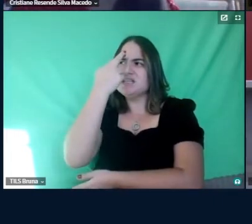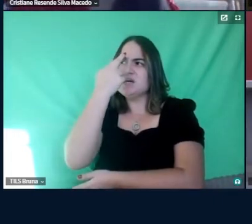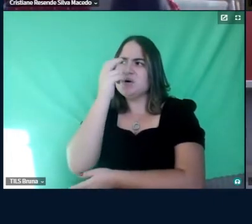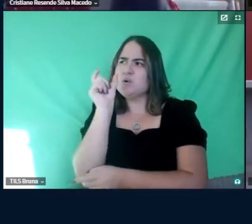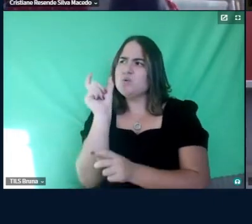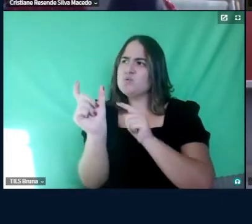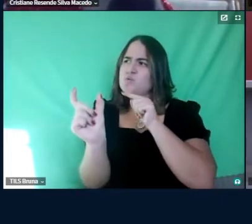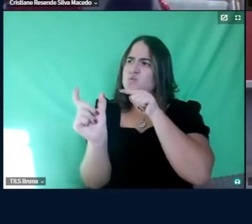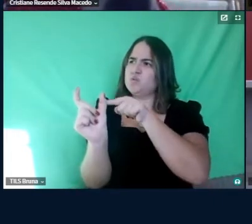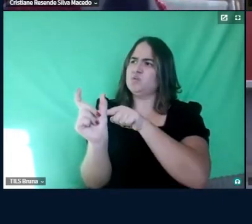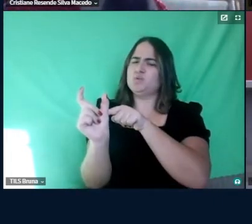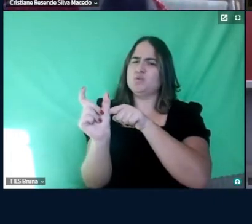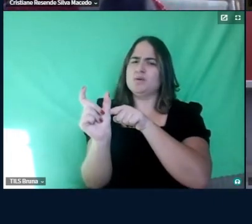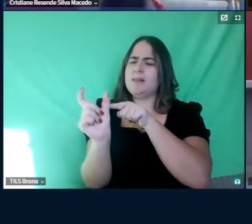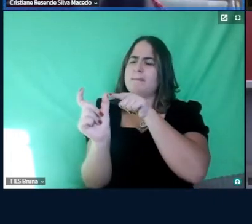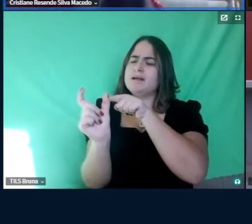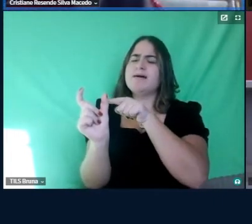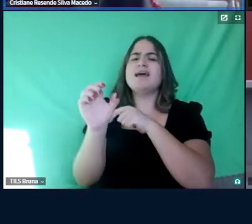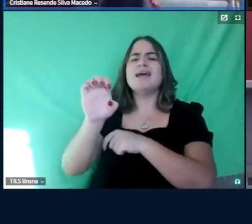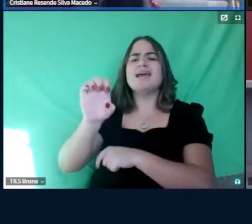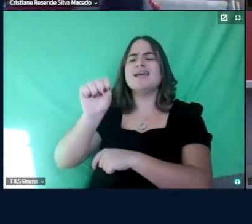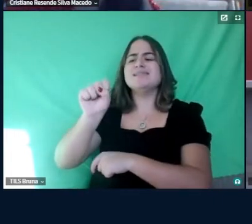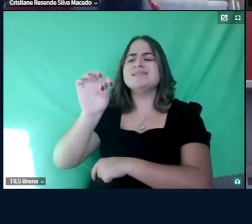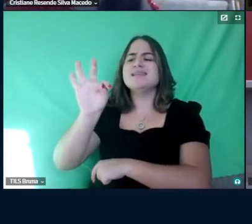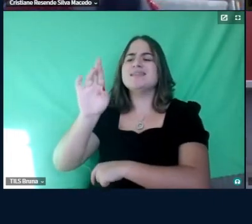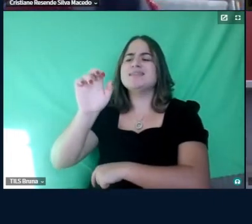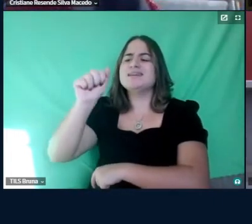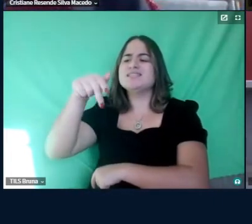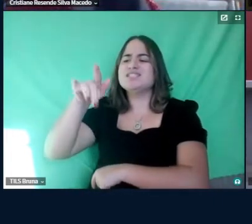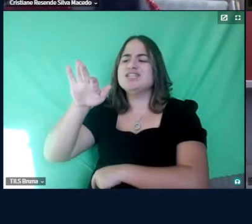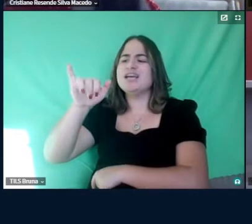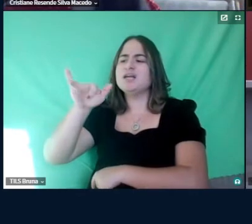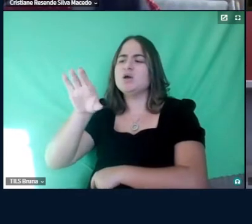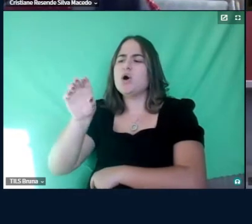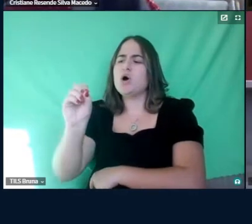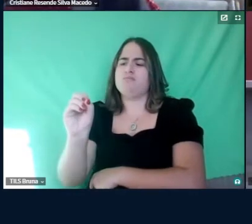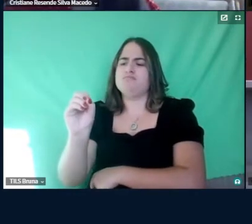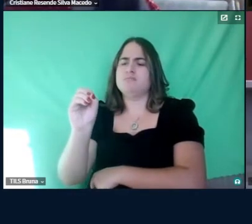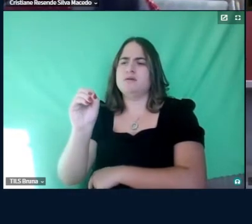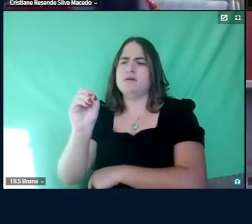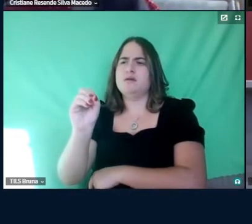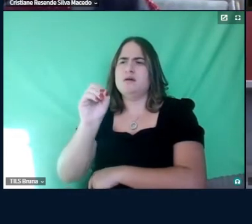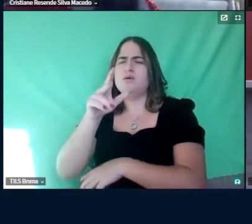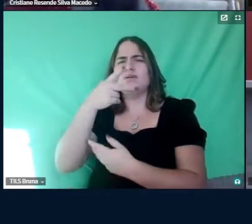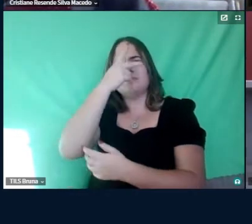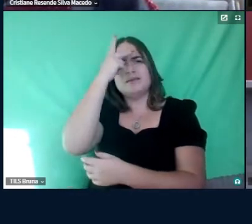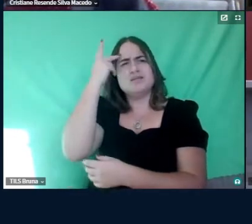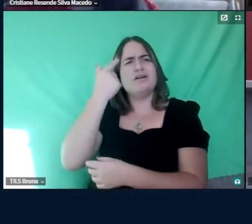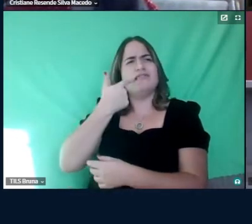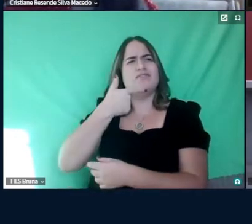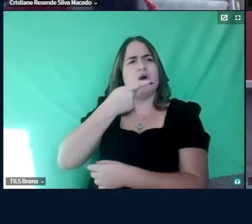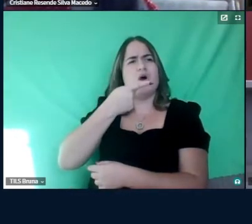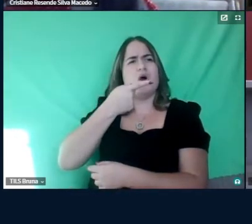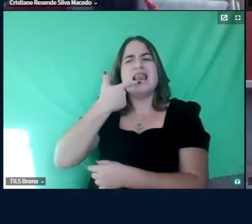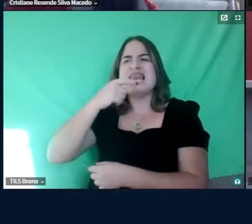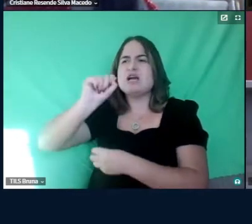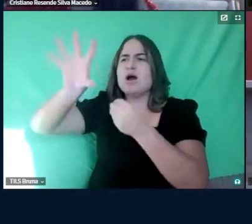estrangeiro, né, então, quando o pessoal começou a bastante línguas adicionais, eu confesso que eu tive um pouco de,